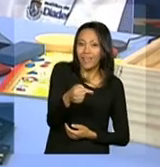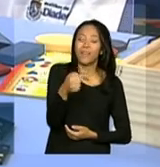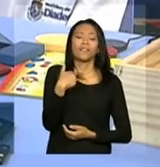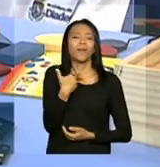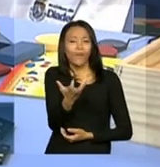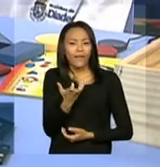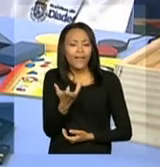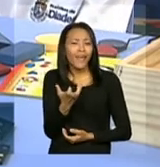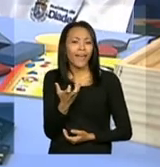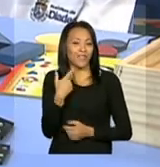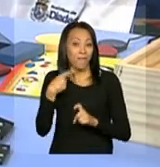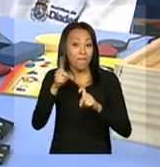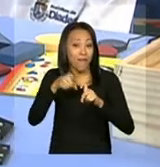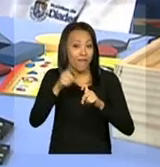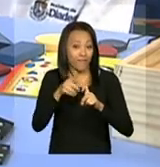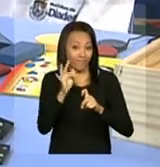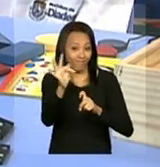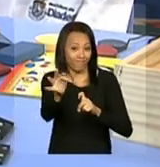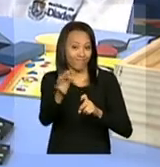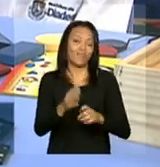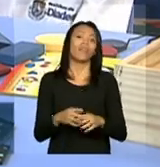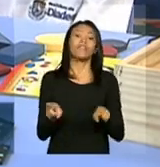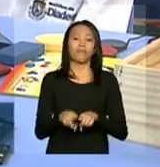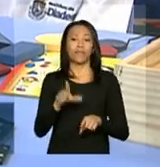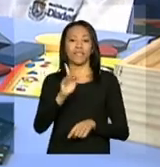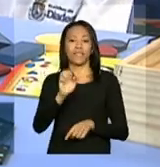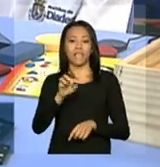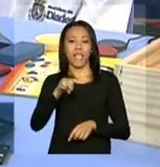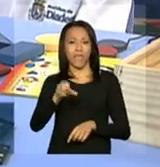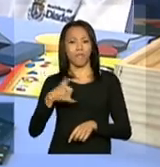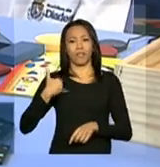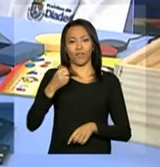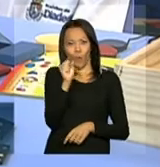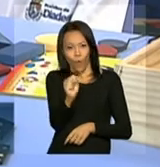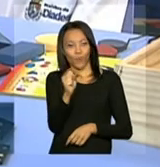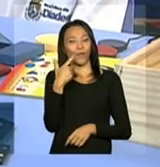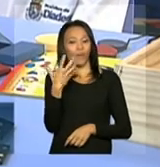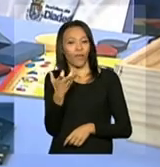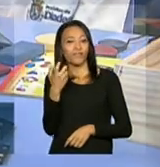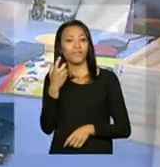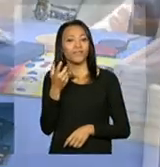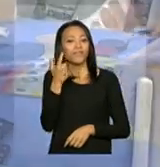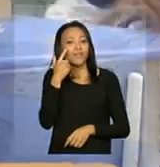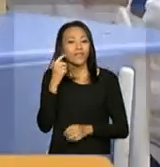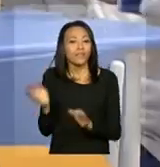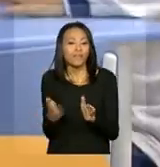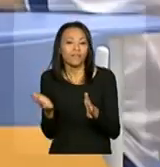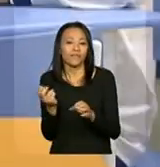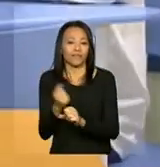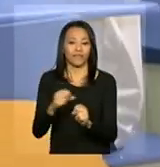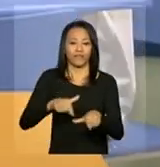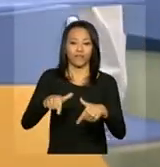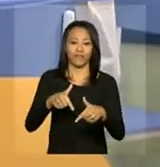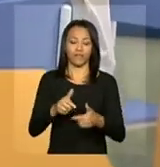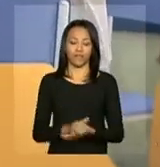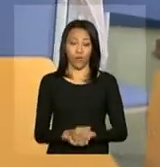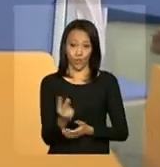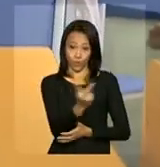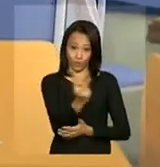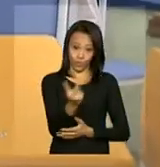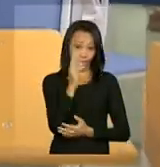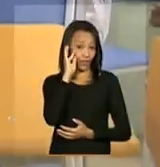quero ser médico. Meu nome é Guilherme, tenho oito anos, quero ser médico. Os sonhos de